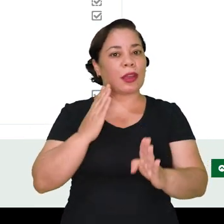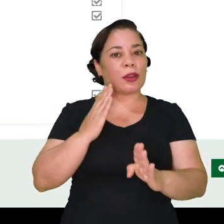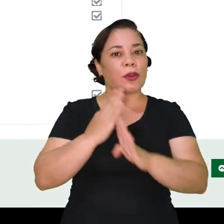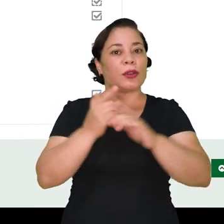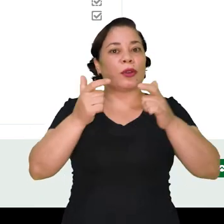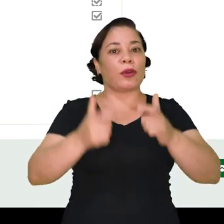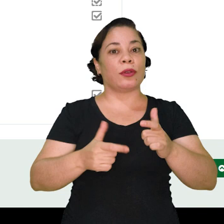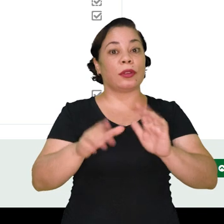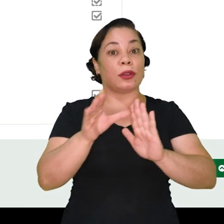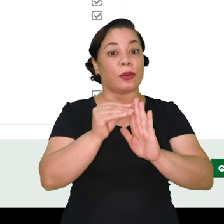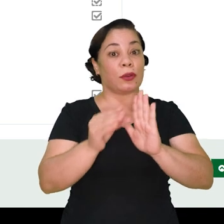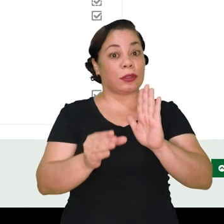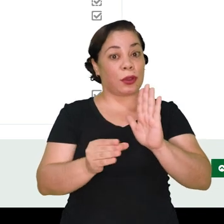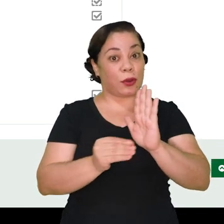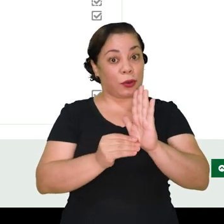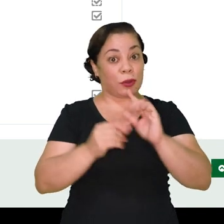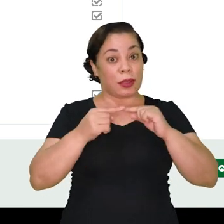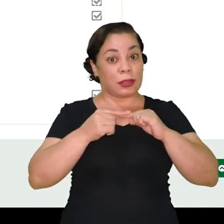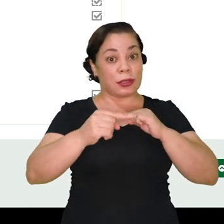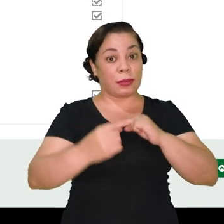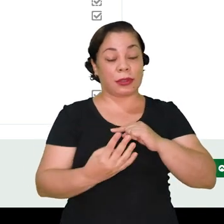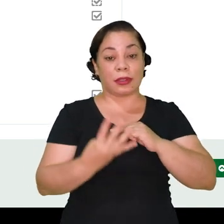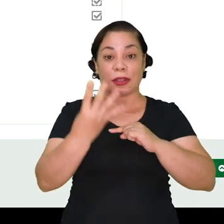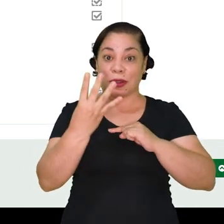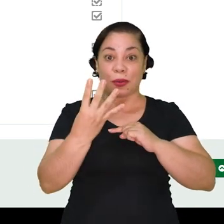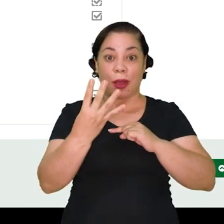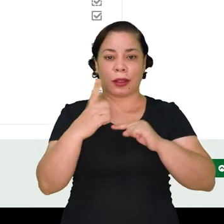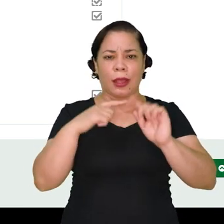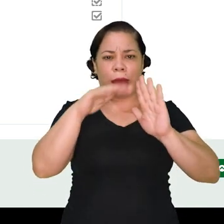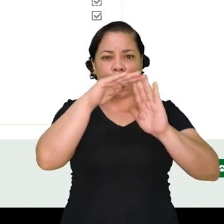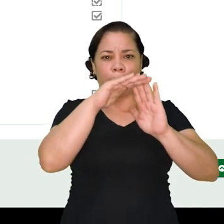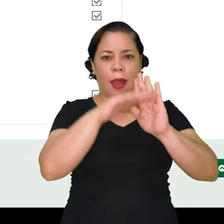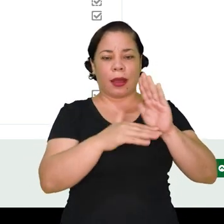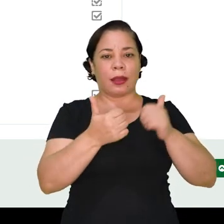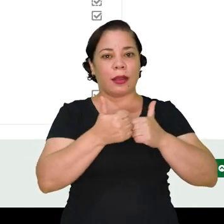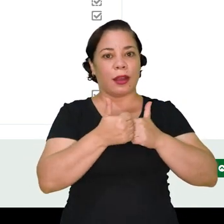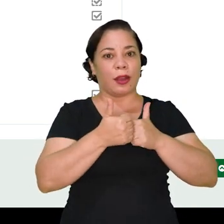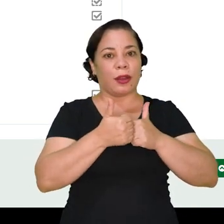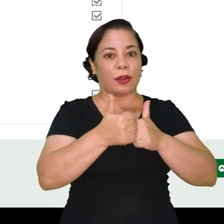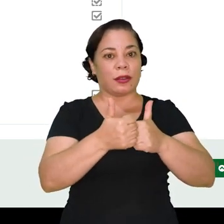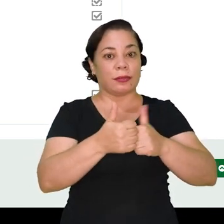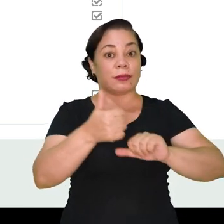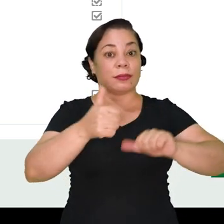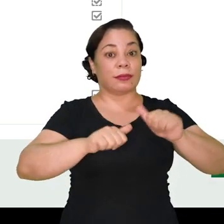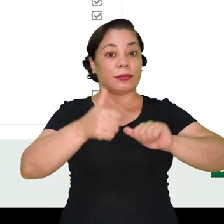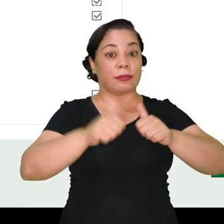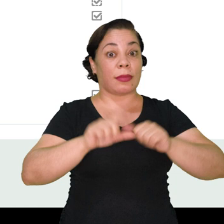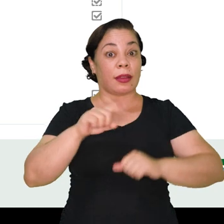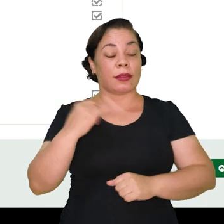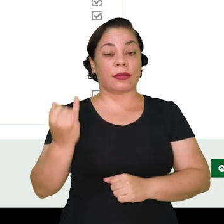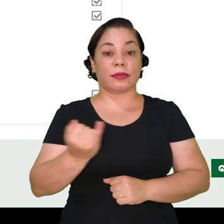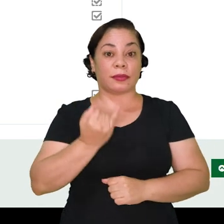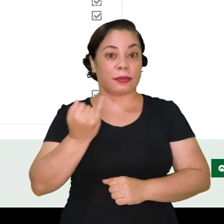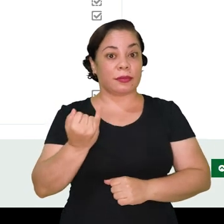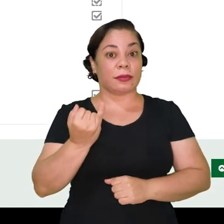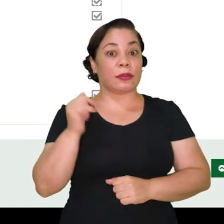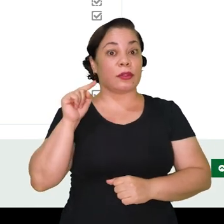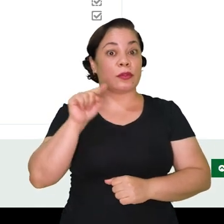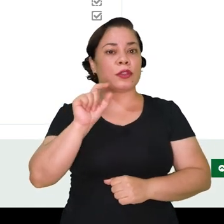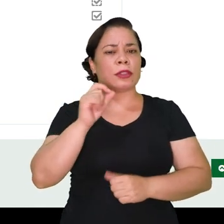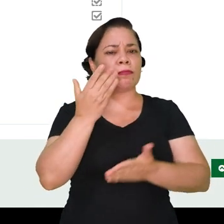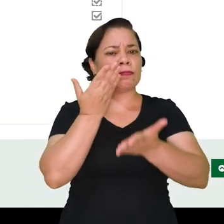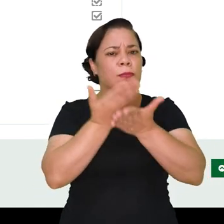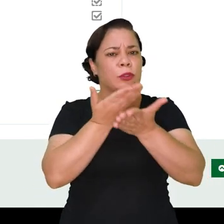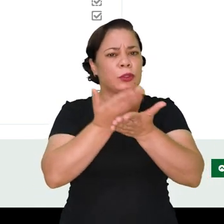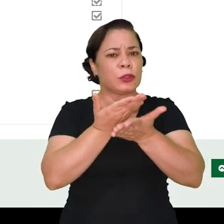encontra no conteúdo da semana 4, na playlist acompanhamento e avaliação. Então, importante